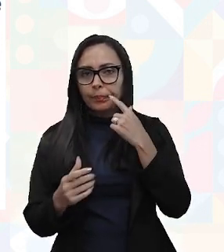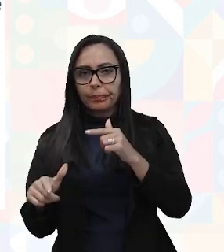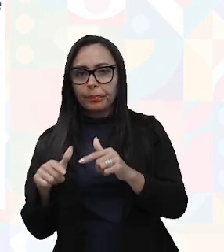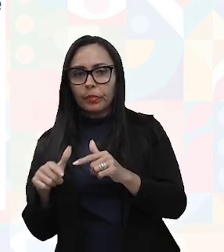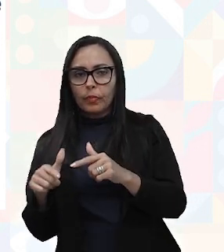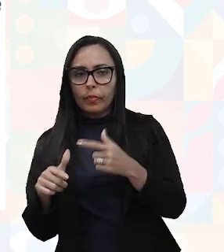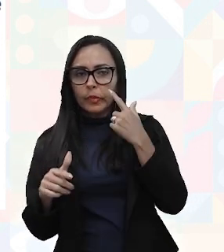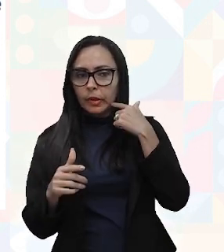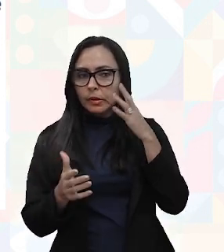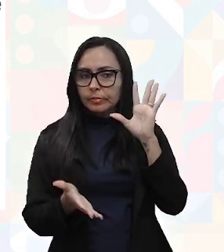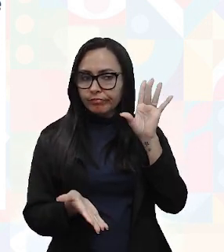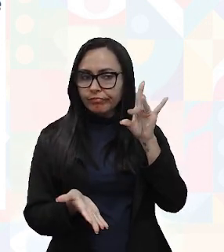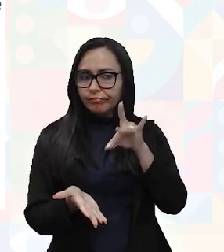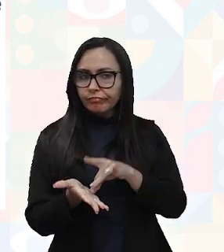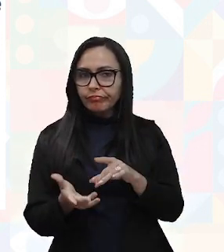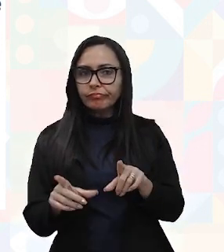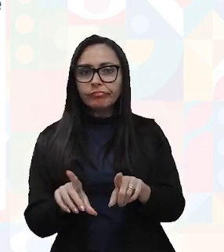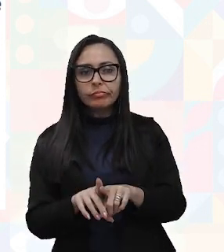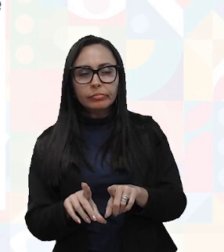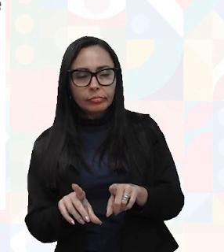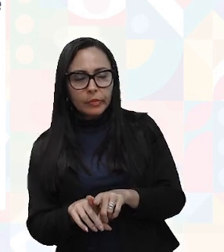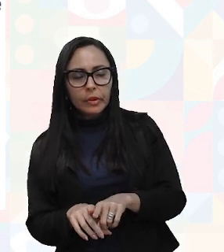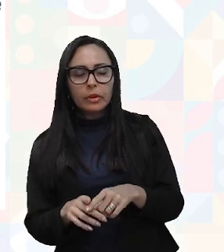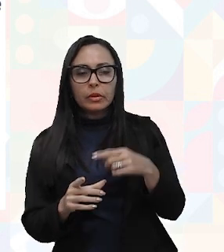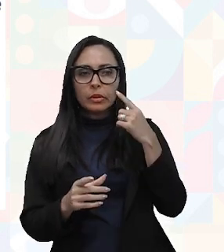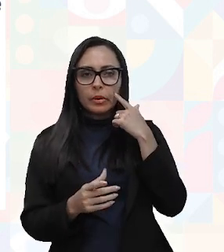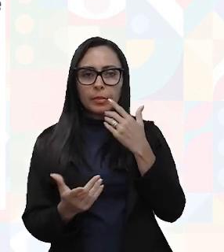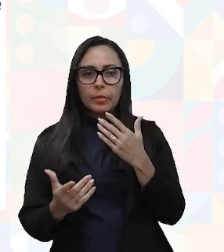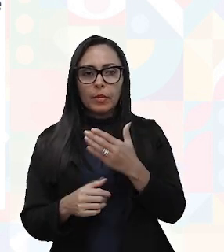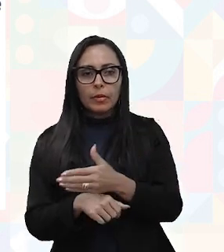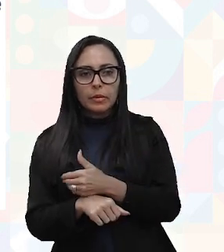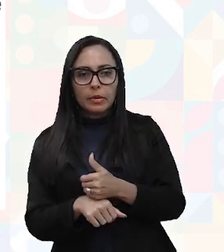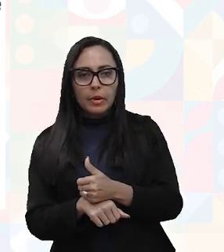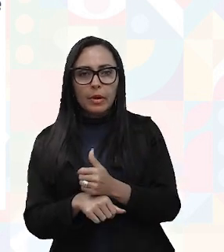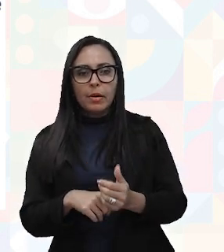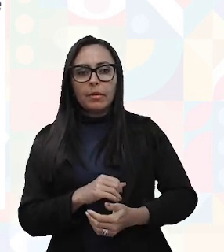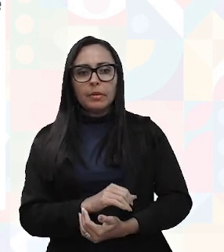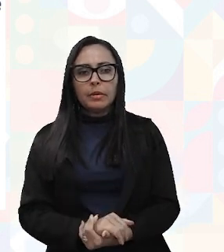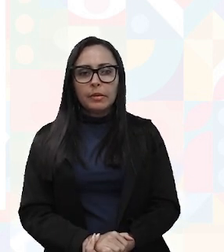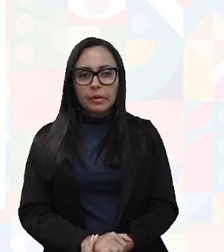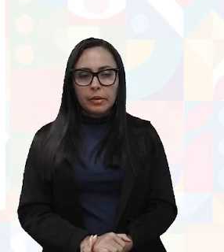os fatores psicológicos daquele profissional, certo?